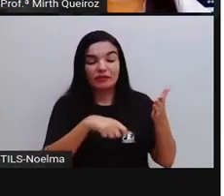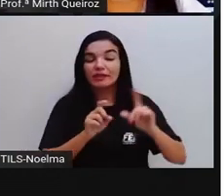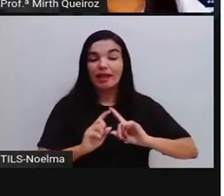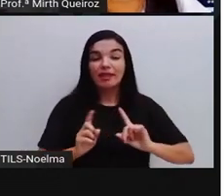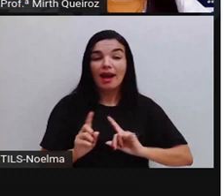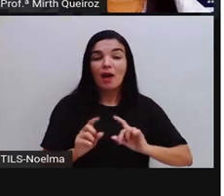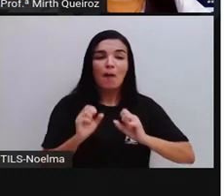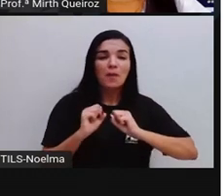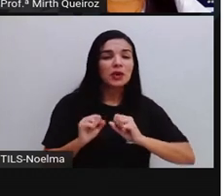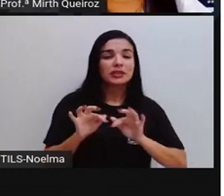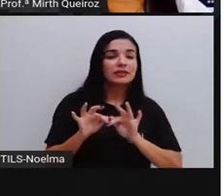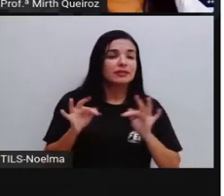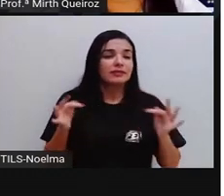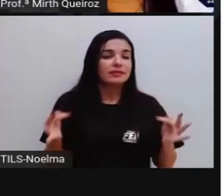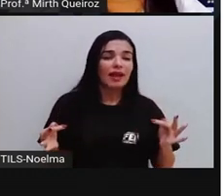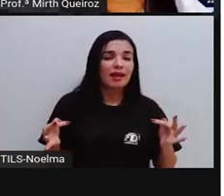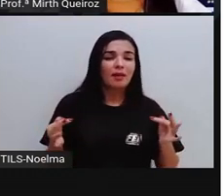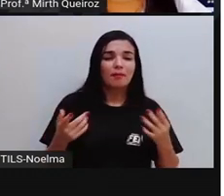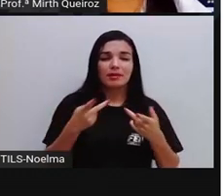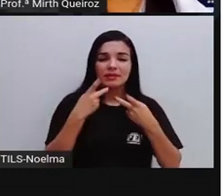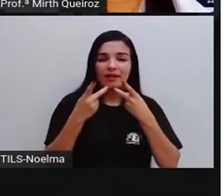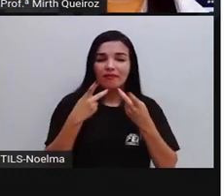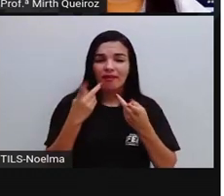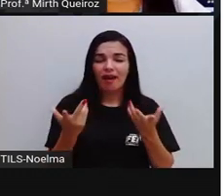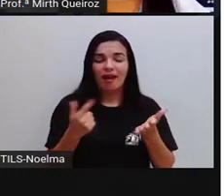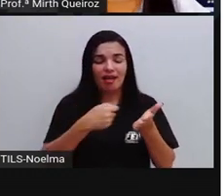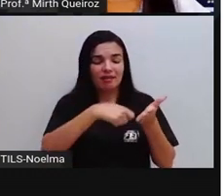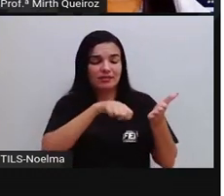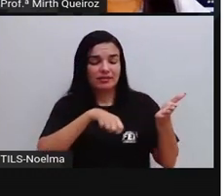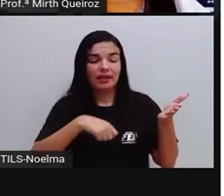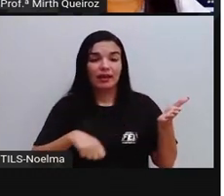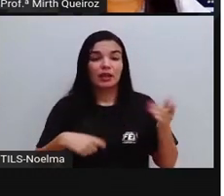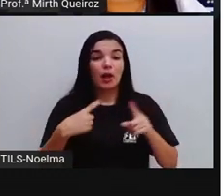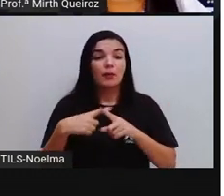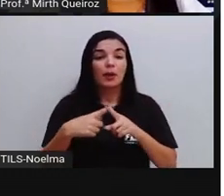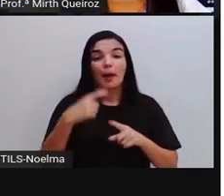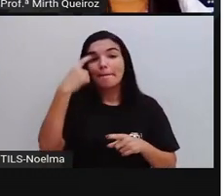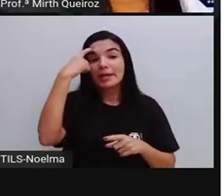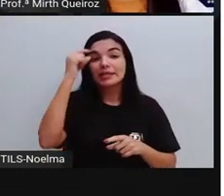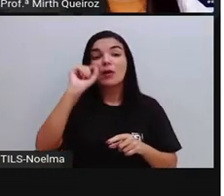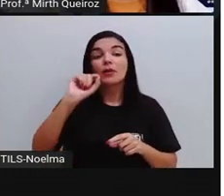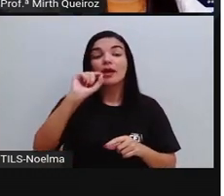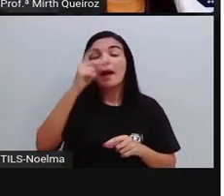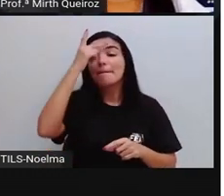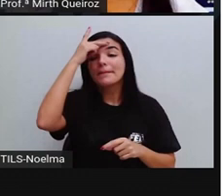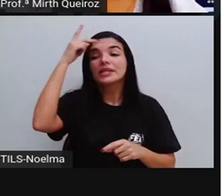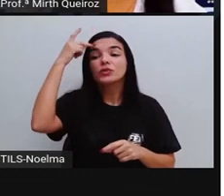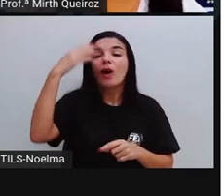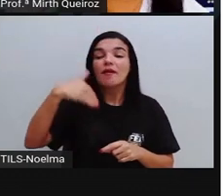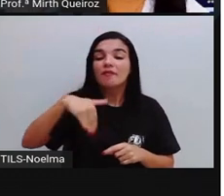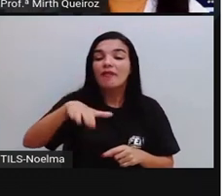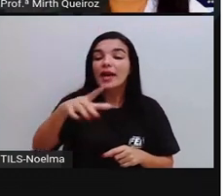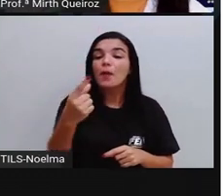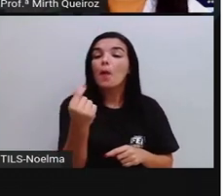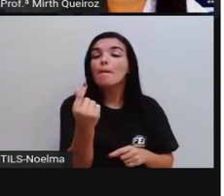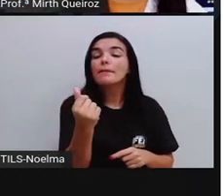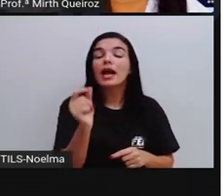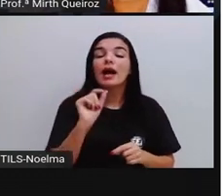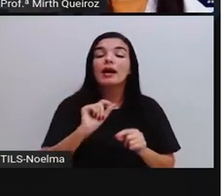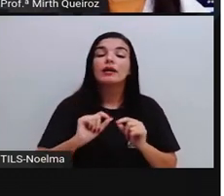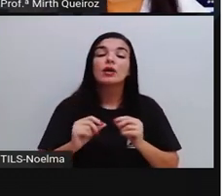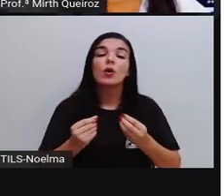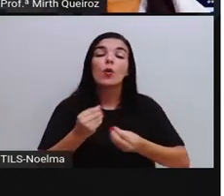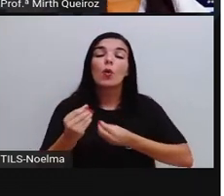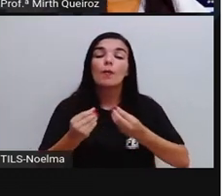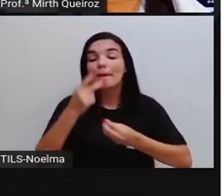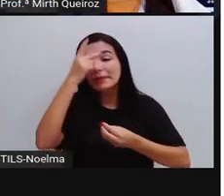você quer atingir. Então, tem que se pensar no tipo de consumidor, né, que vai adquirir aquele produto, que vai adquirir